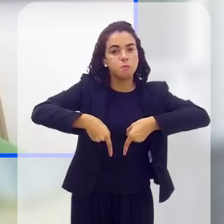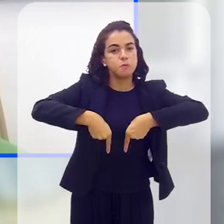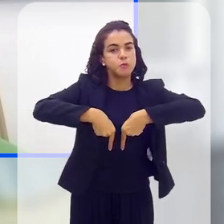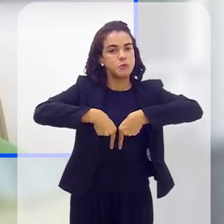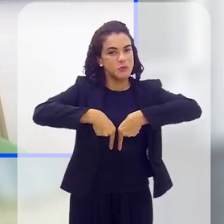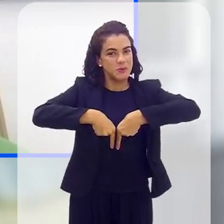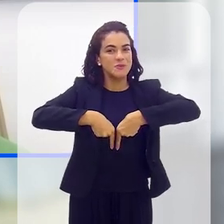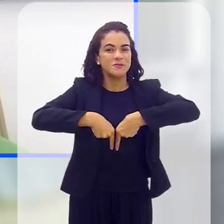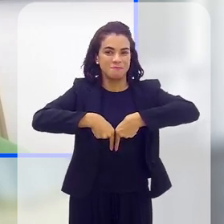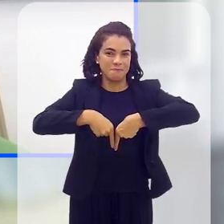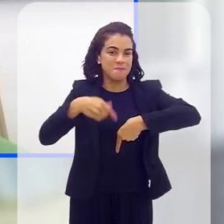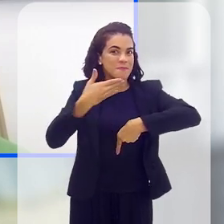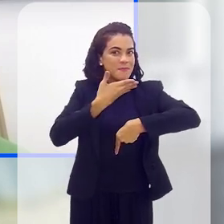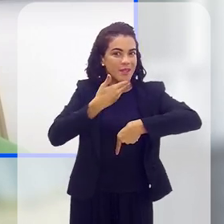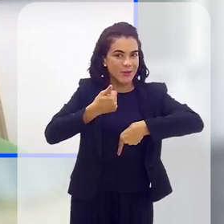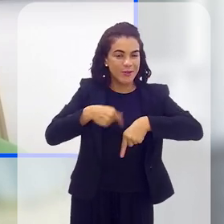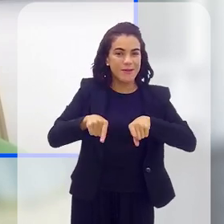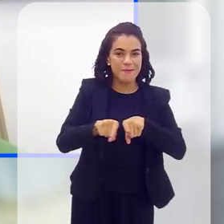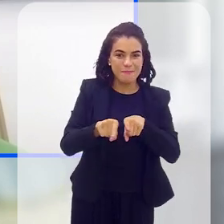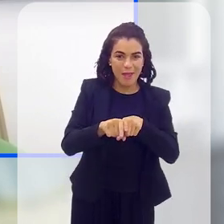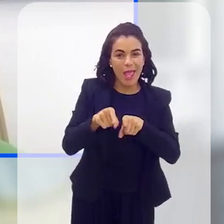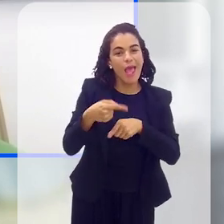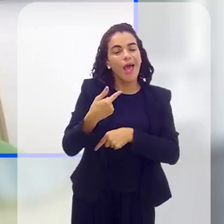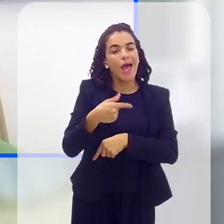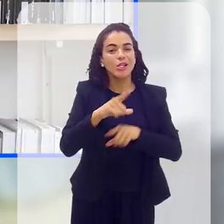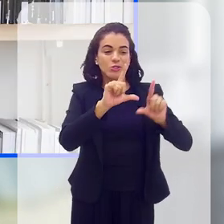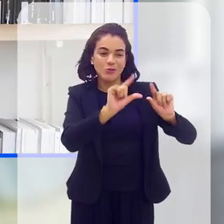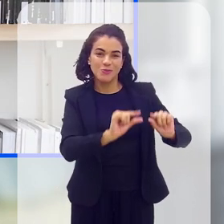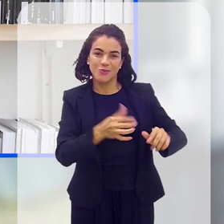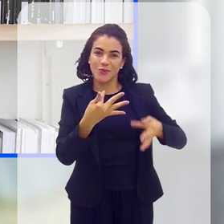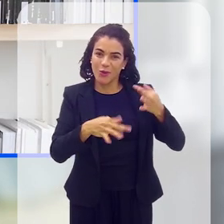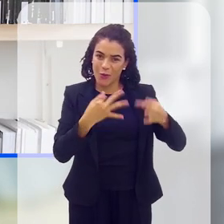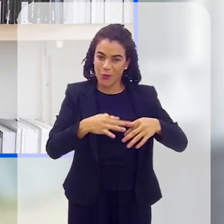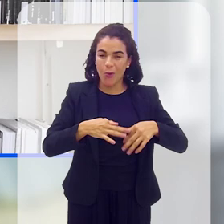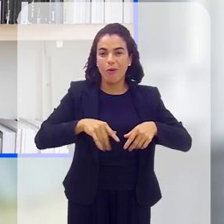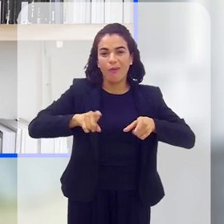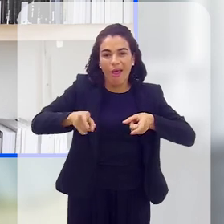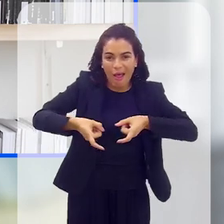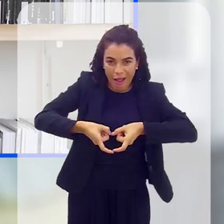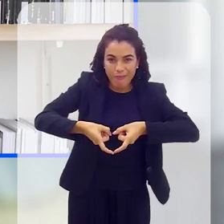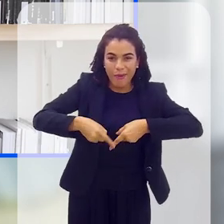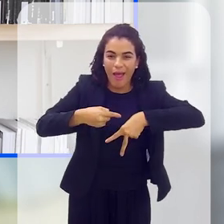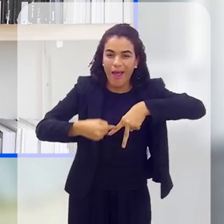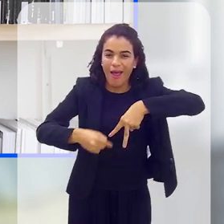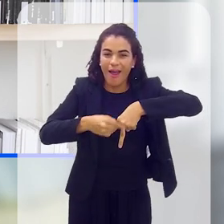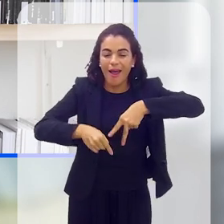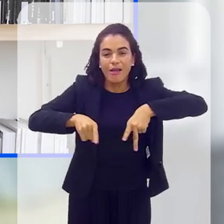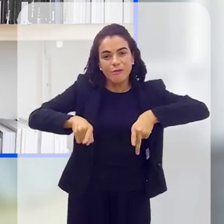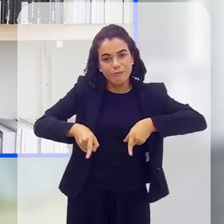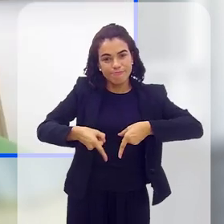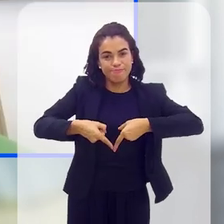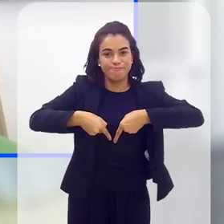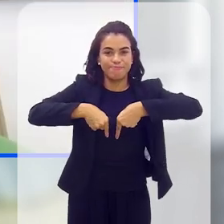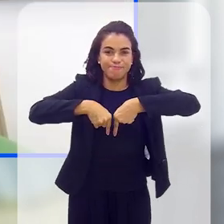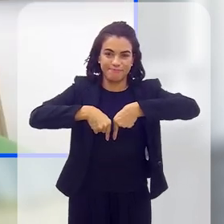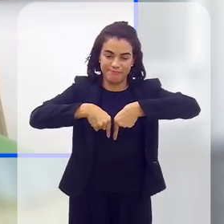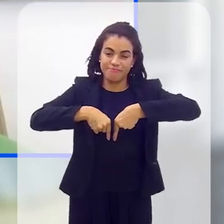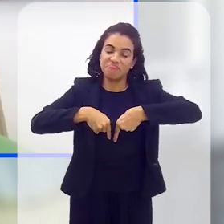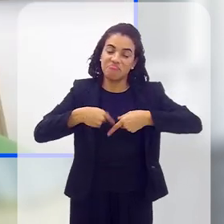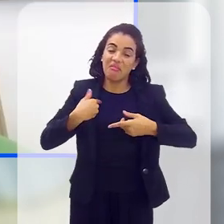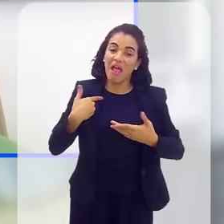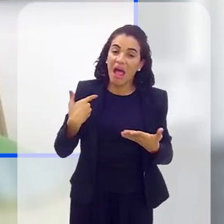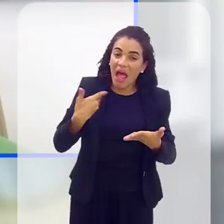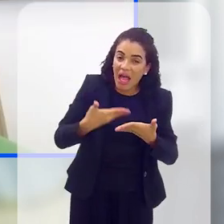arqueamento dela, então, acredito que essa diminuição das dores seja por conta desse arqueamento que melhorou bastante, né, então, assim,